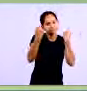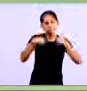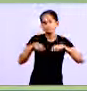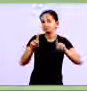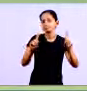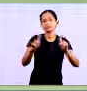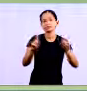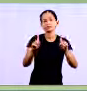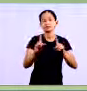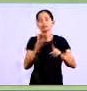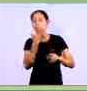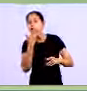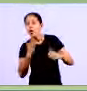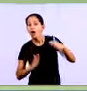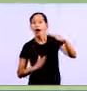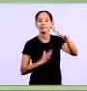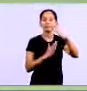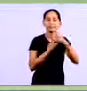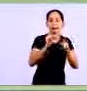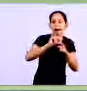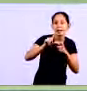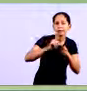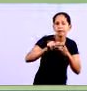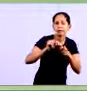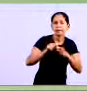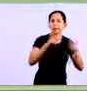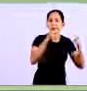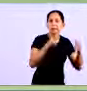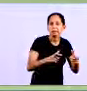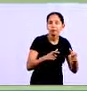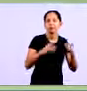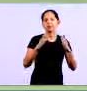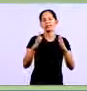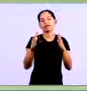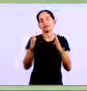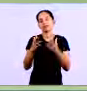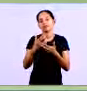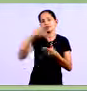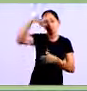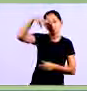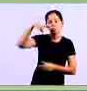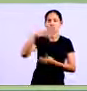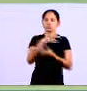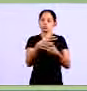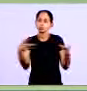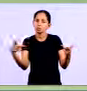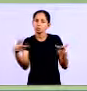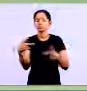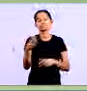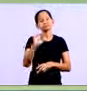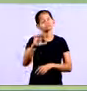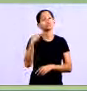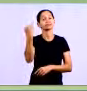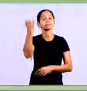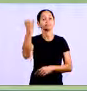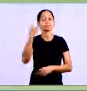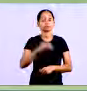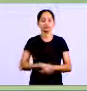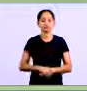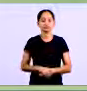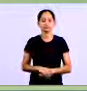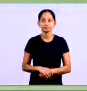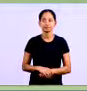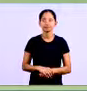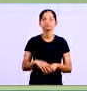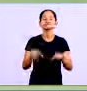Desproporcional Gaste com aluguel Gaste com outras coisas Como eu já expliquei Para vocês Então assim É importante Para isso também Para